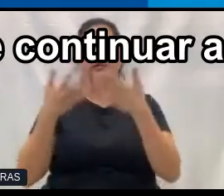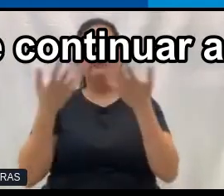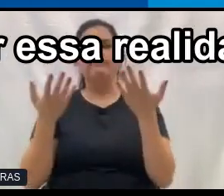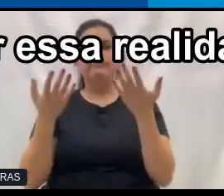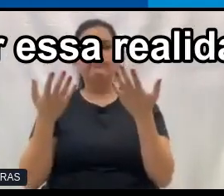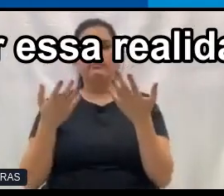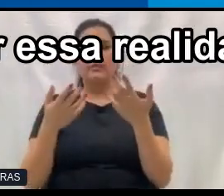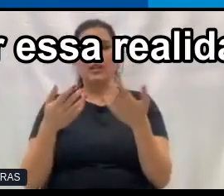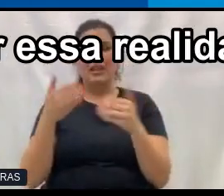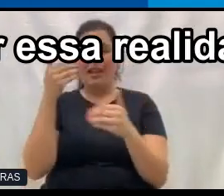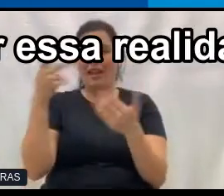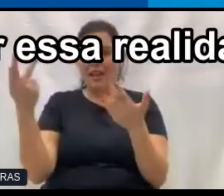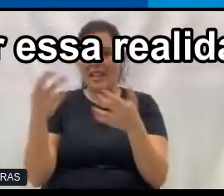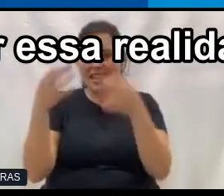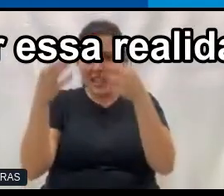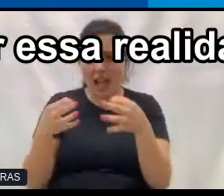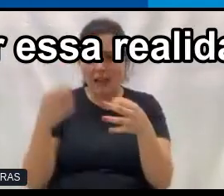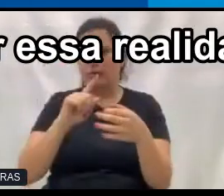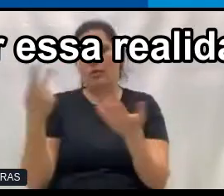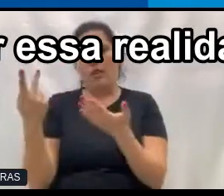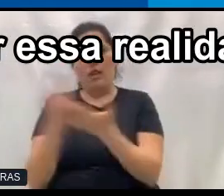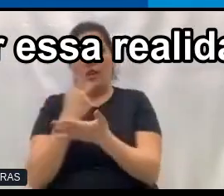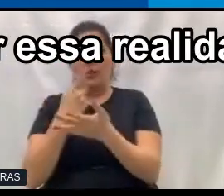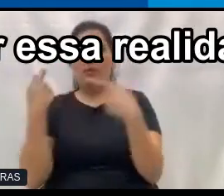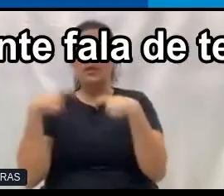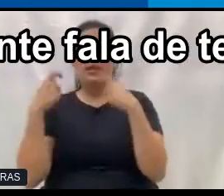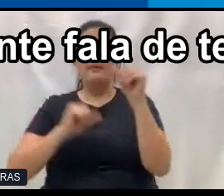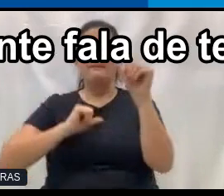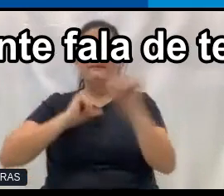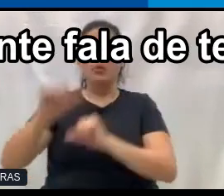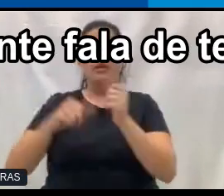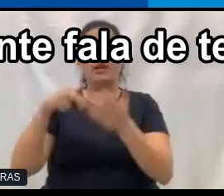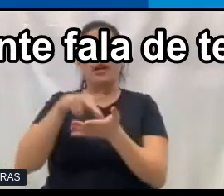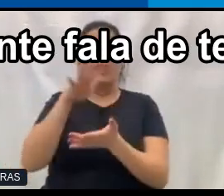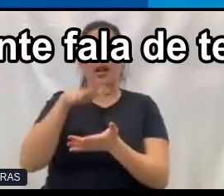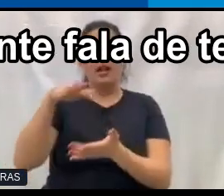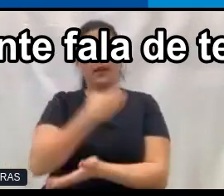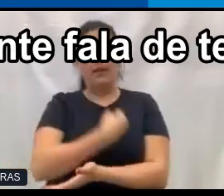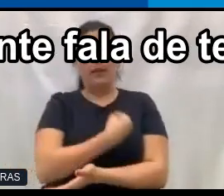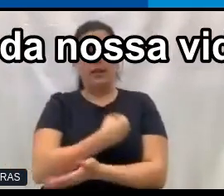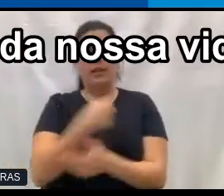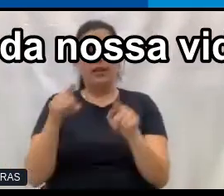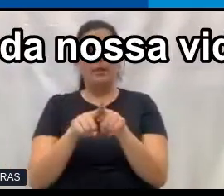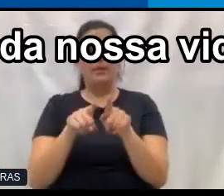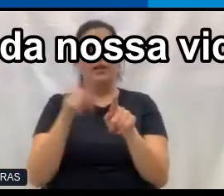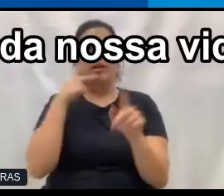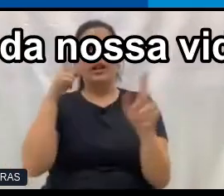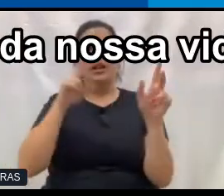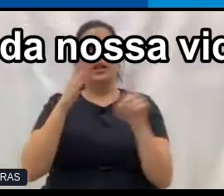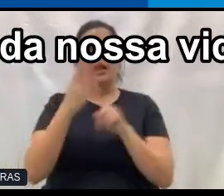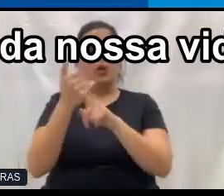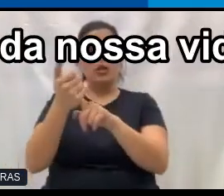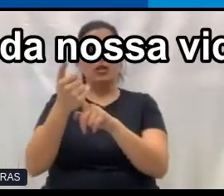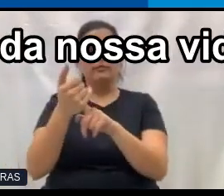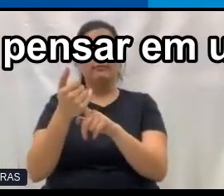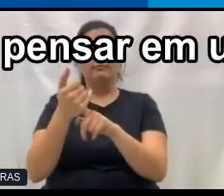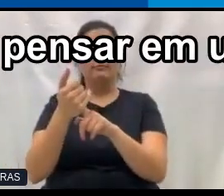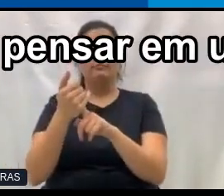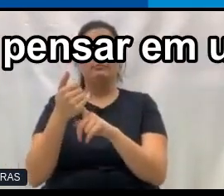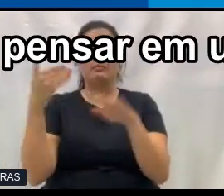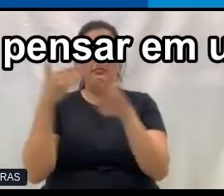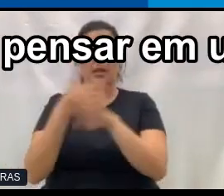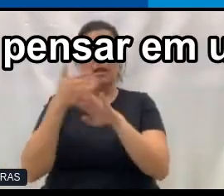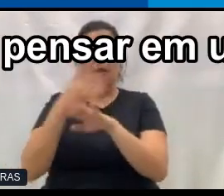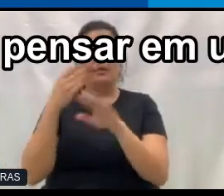continuar assim. A gente precisa mudar essa realidade. Principalmente quando a gente fala de tecnologia. Tecnologia faz parte da nossa vida.